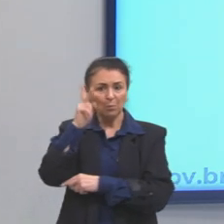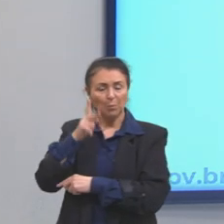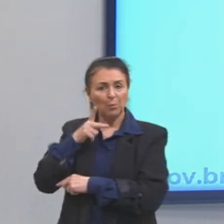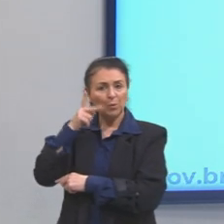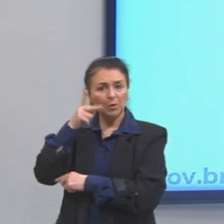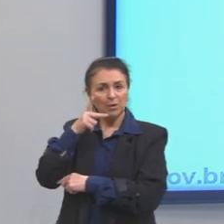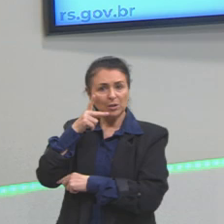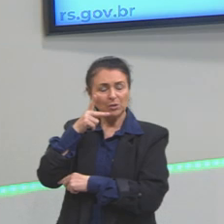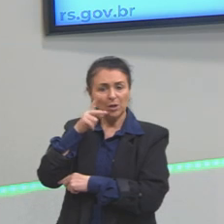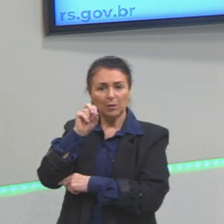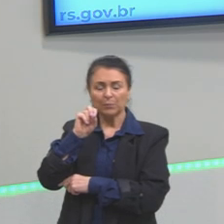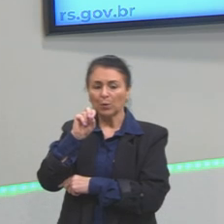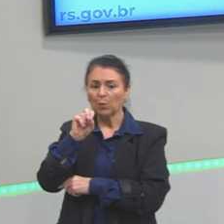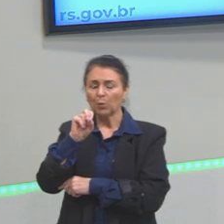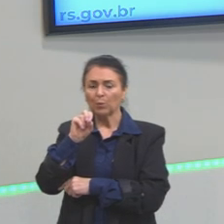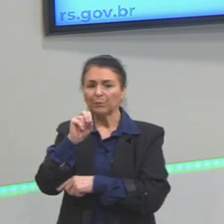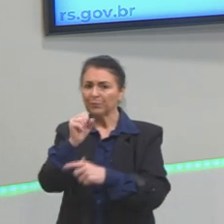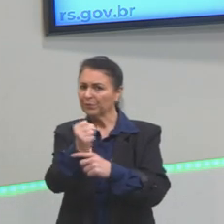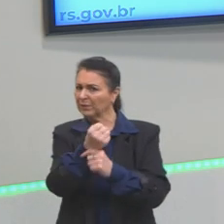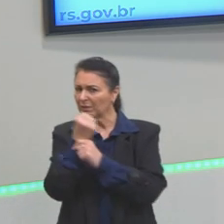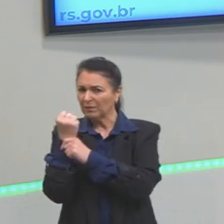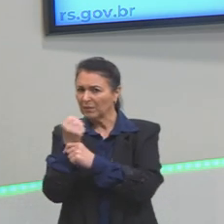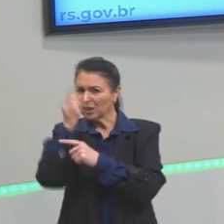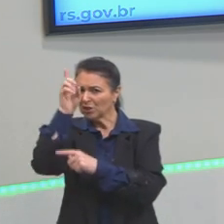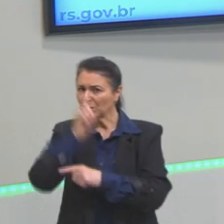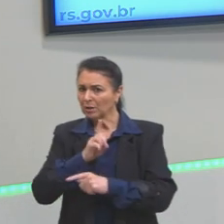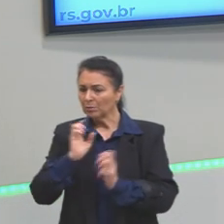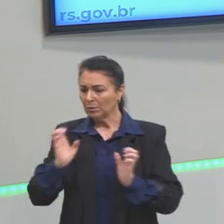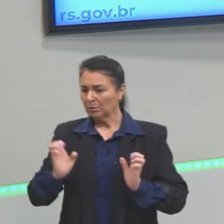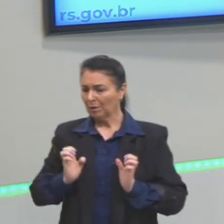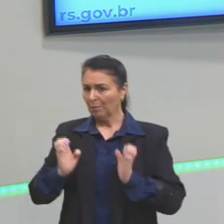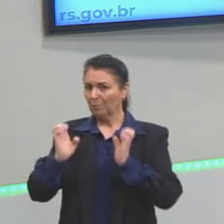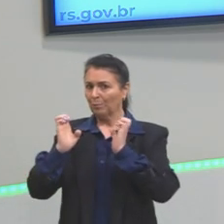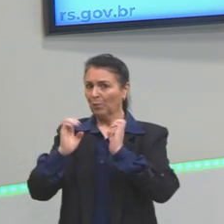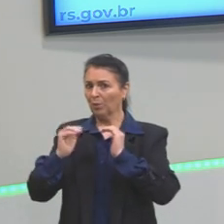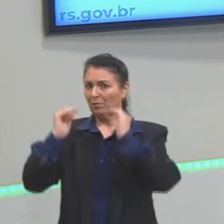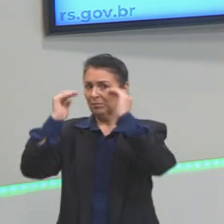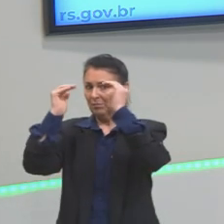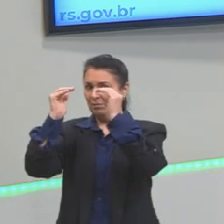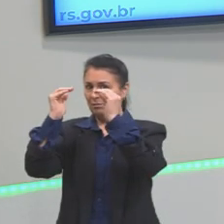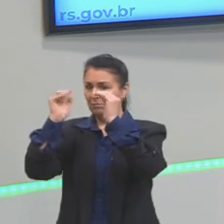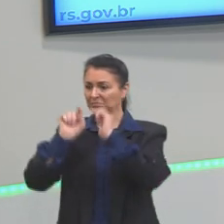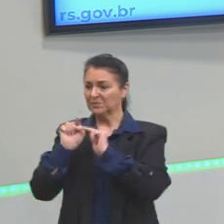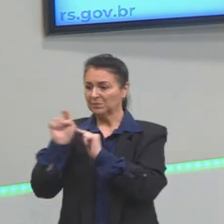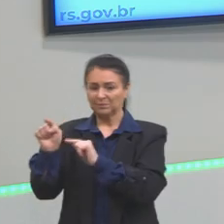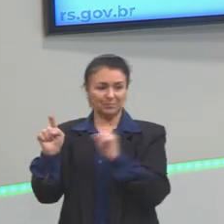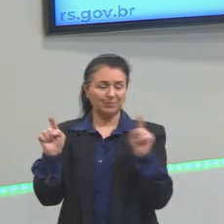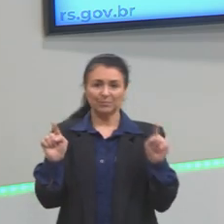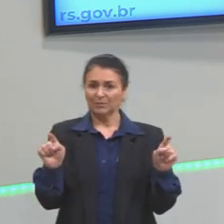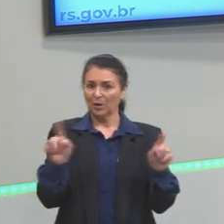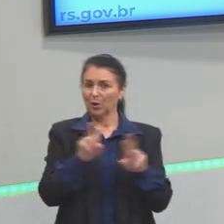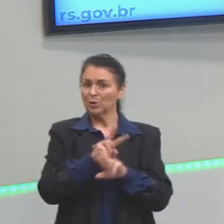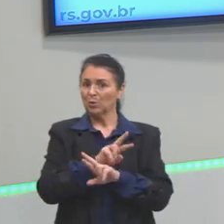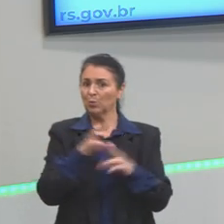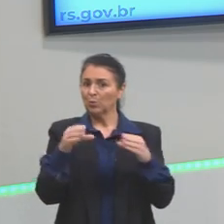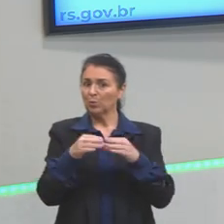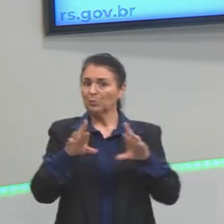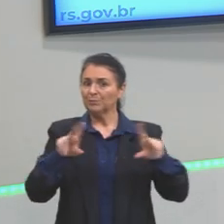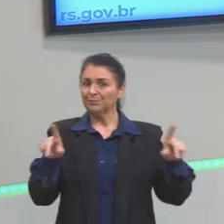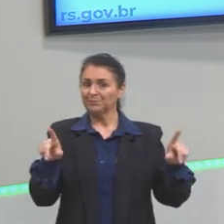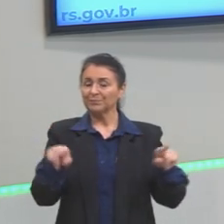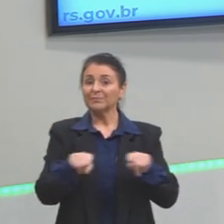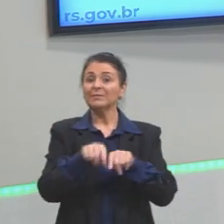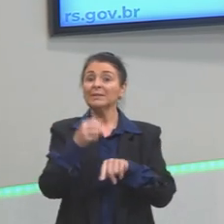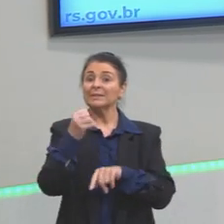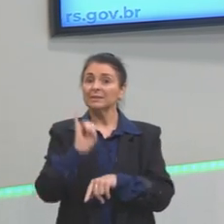ou defender direitos da burguesia. Por isso a importância da consciência de classe. Que seria através da